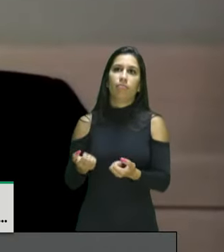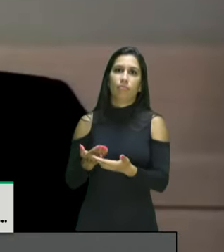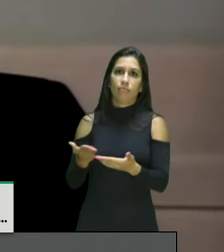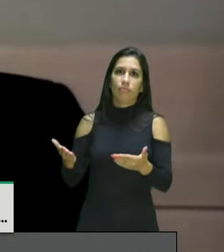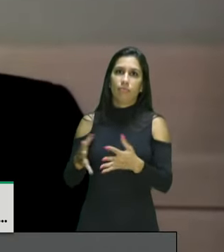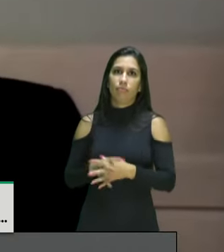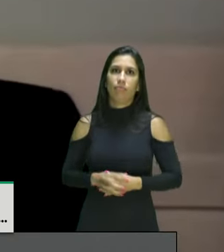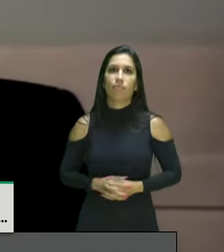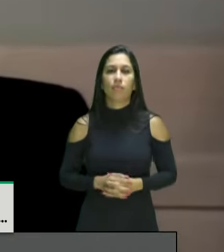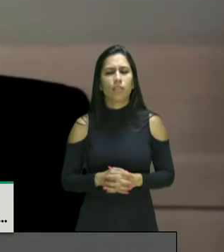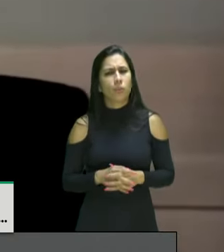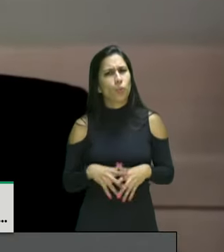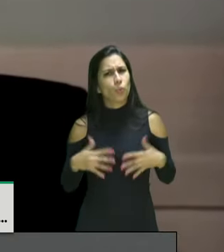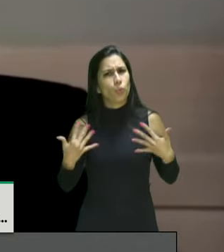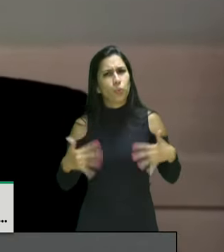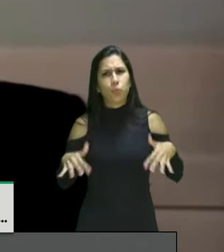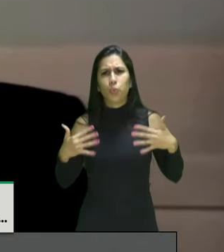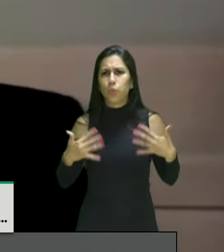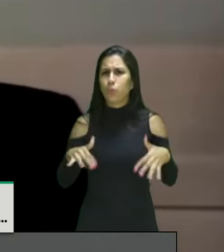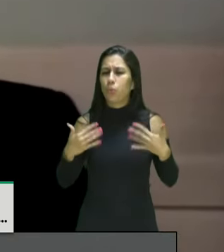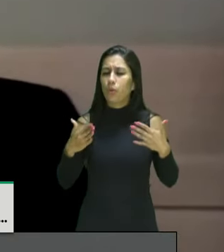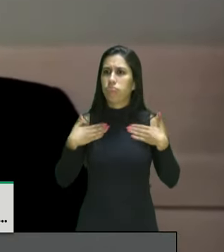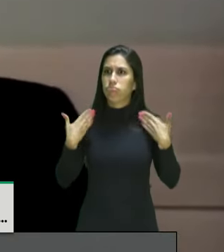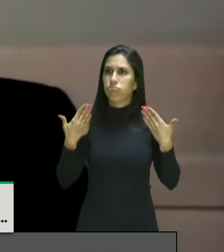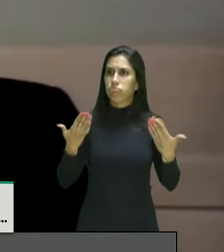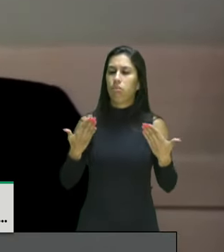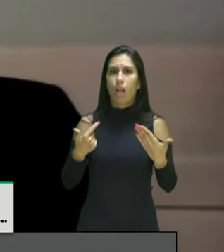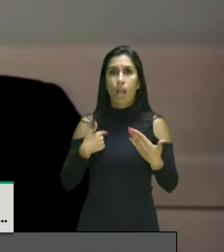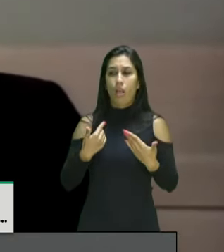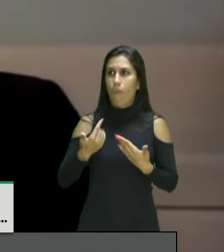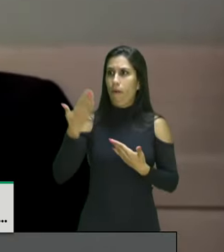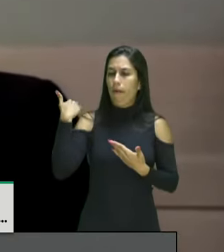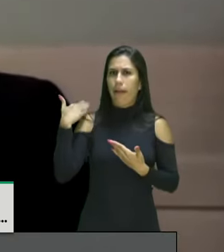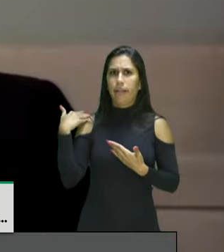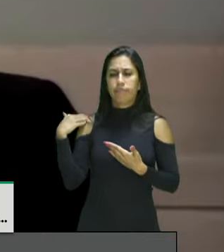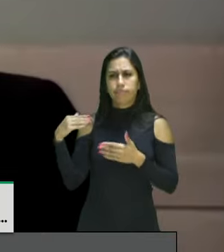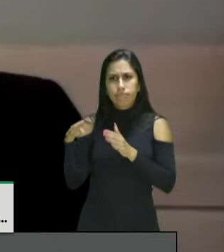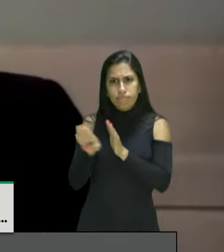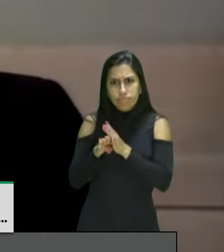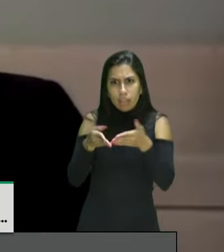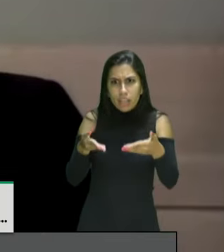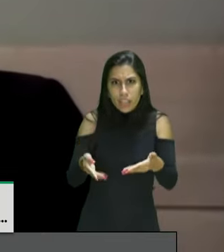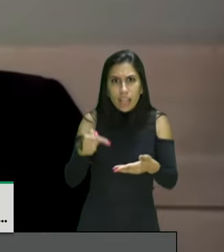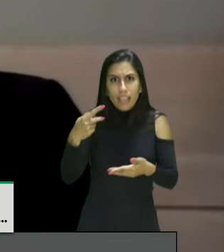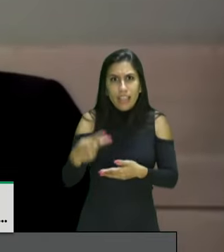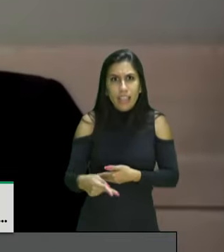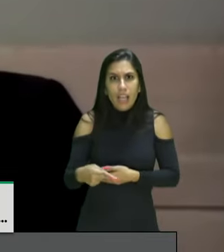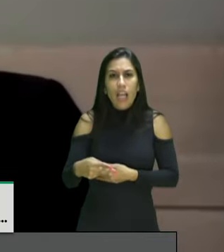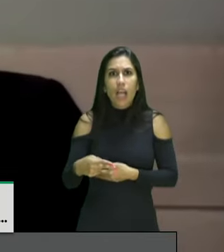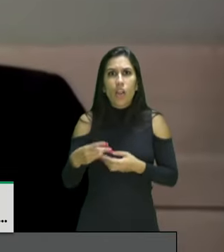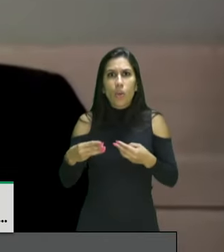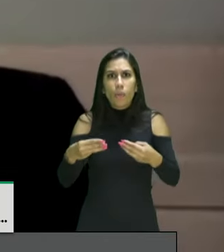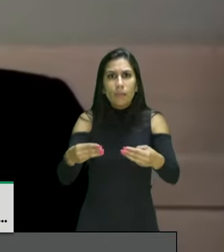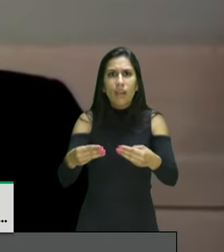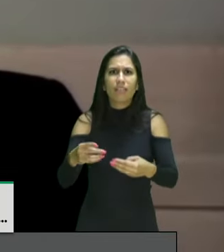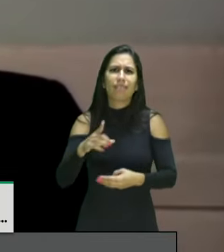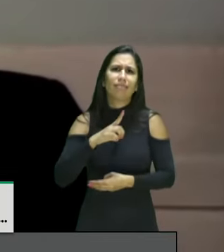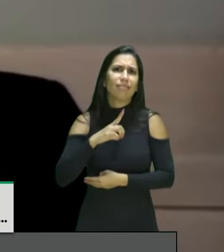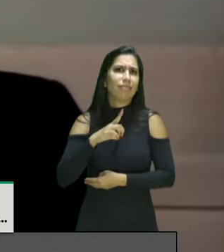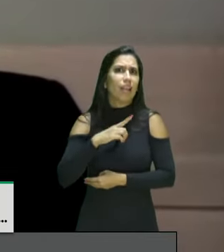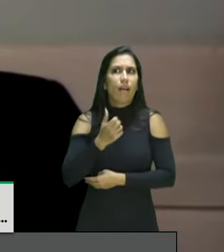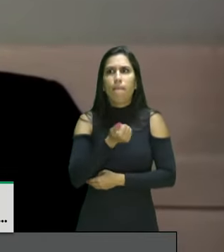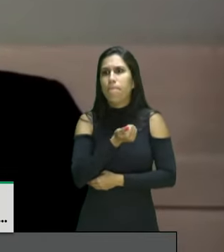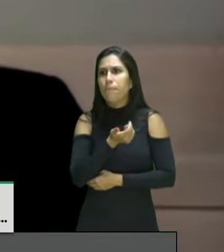com muita surpresa que, quando cheguei em 2019 no Ministério, identifiquei que havia inúmeros